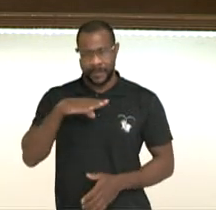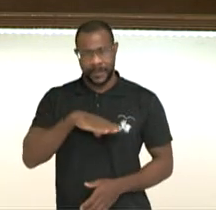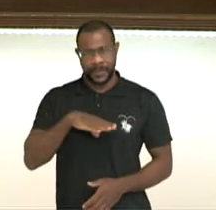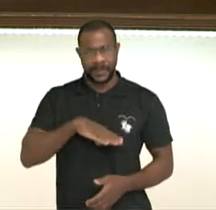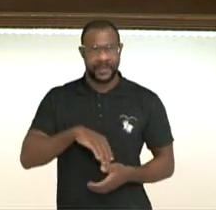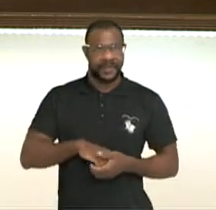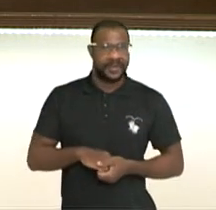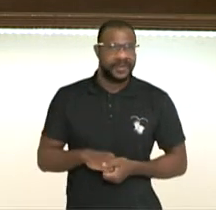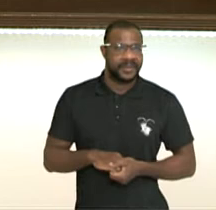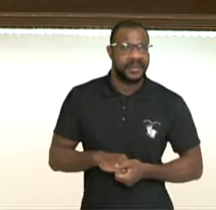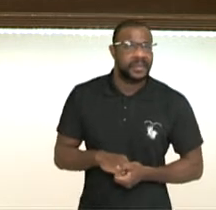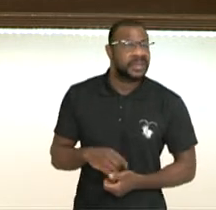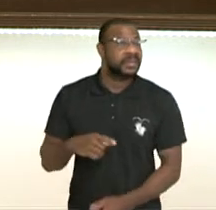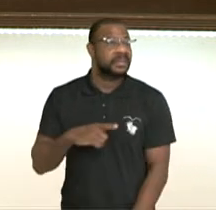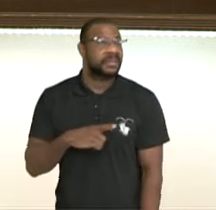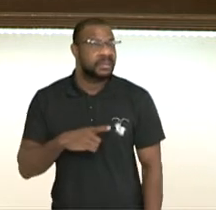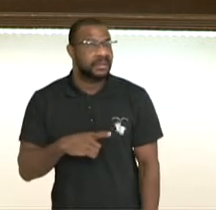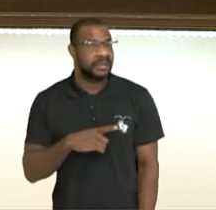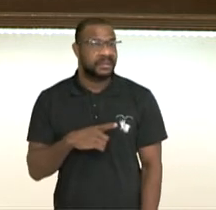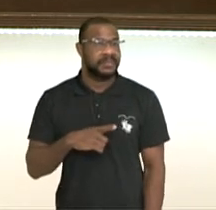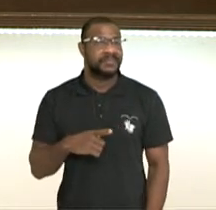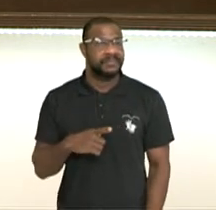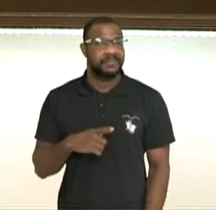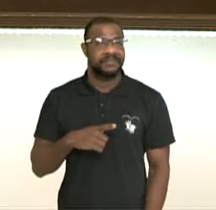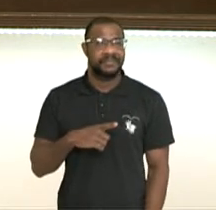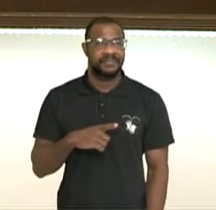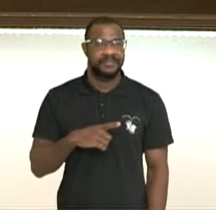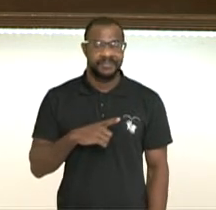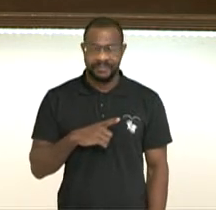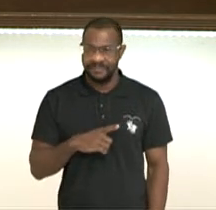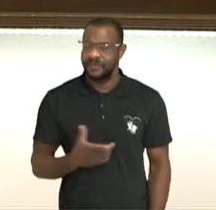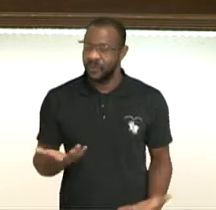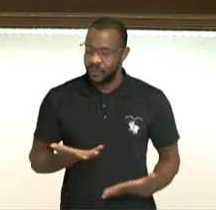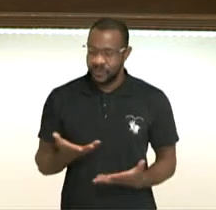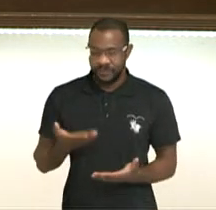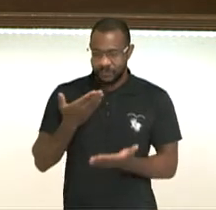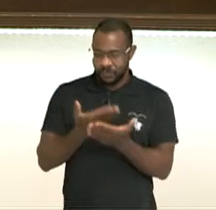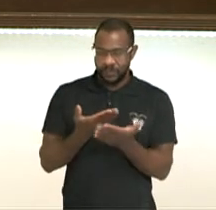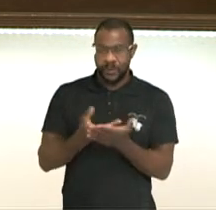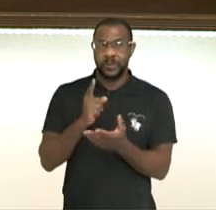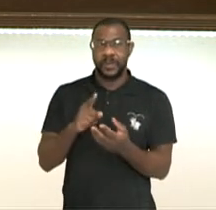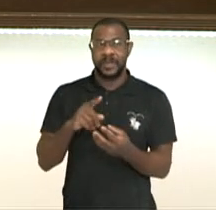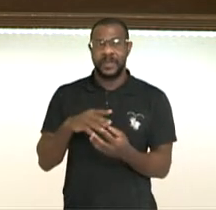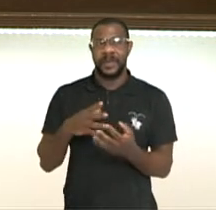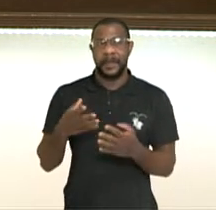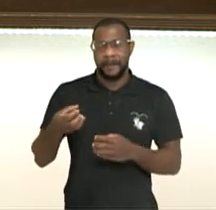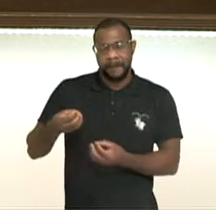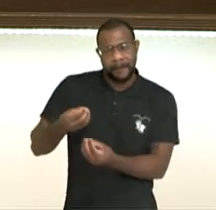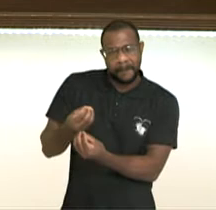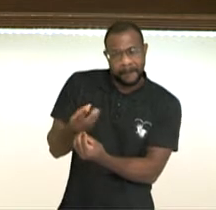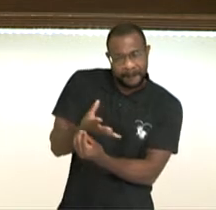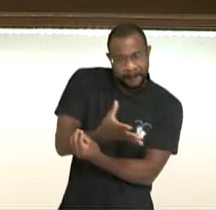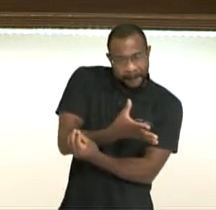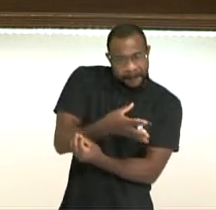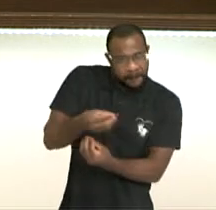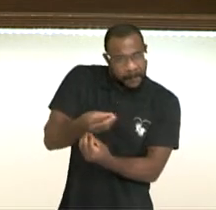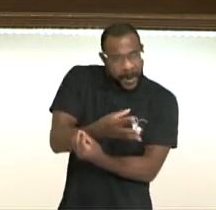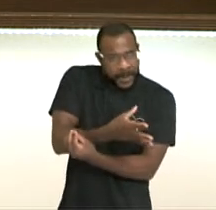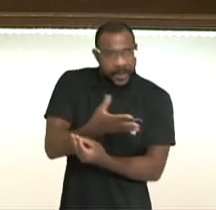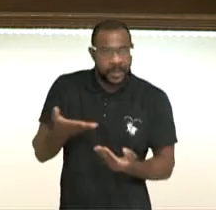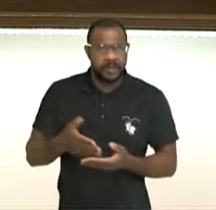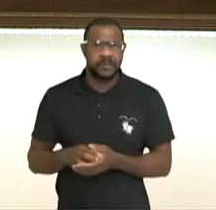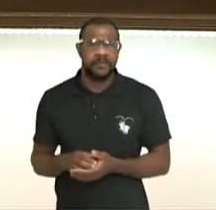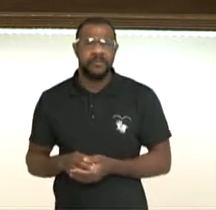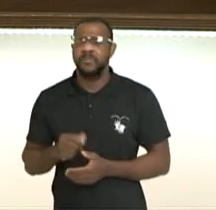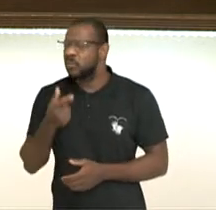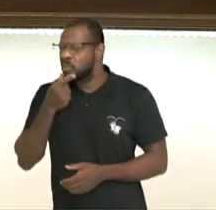com essa pegada modernista, então. E o Fernando Pessoa, o que que